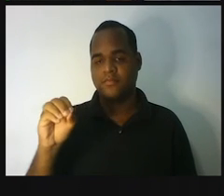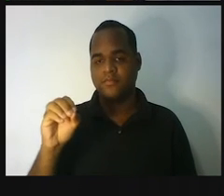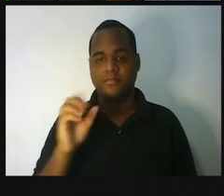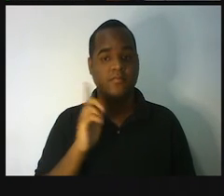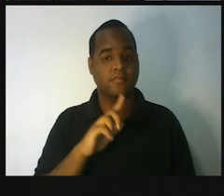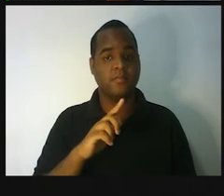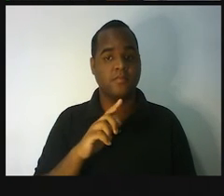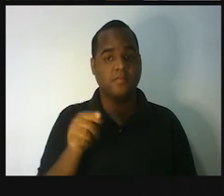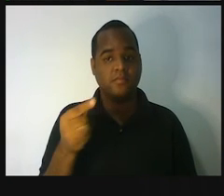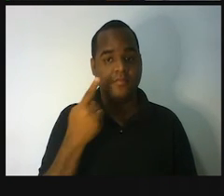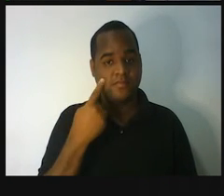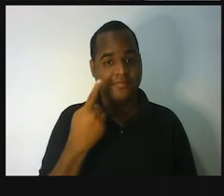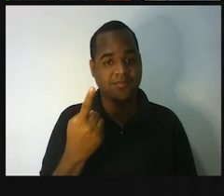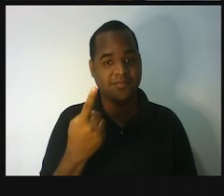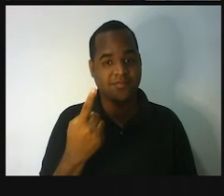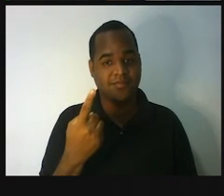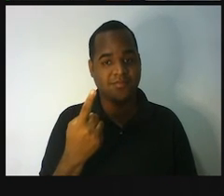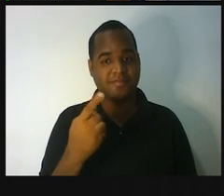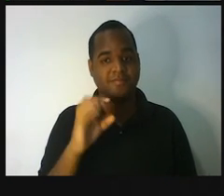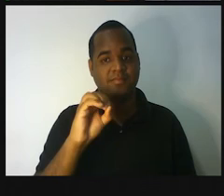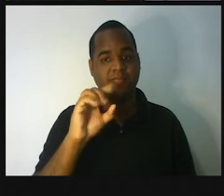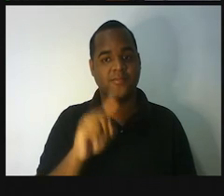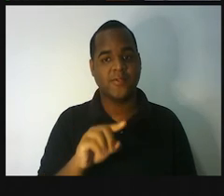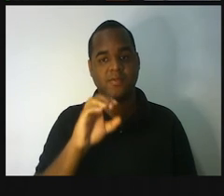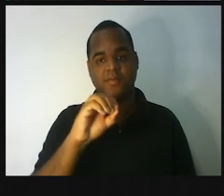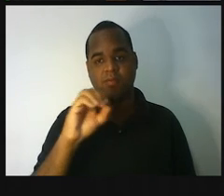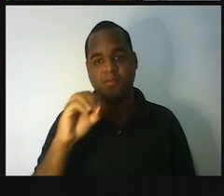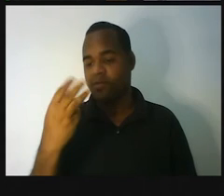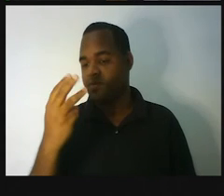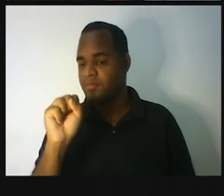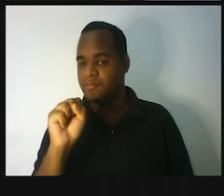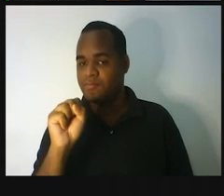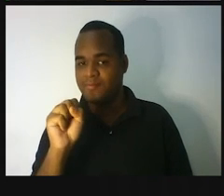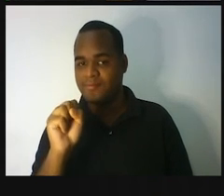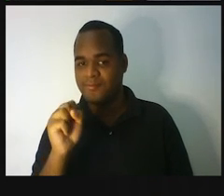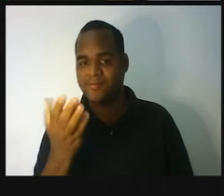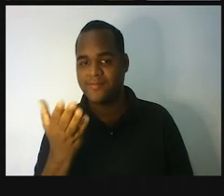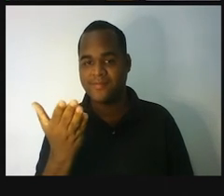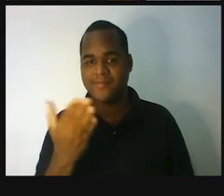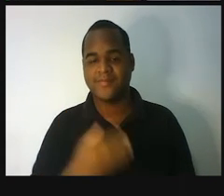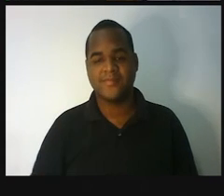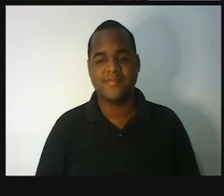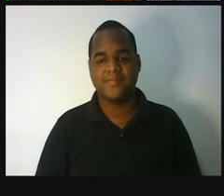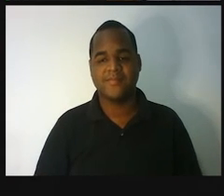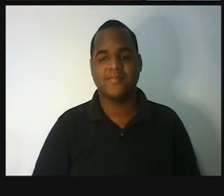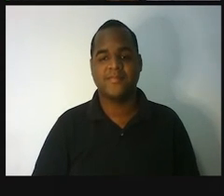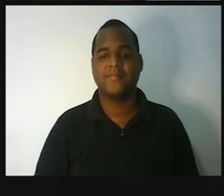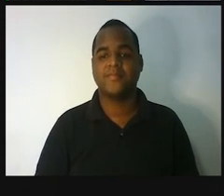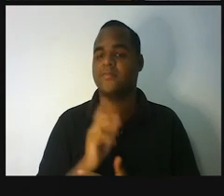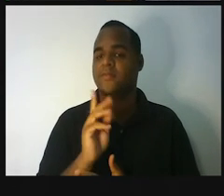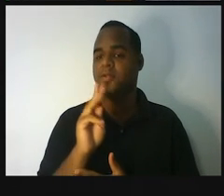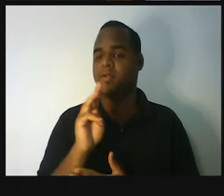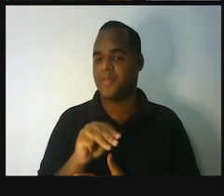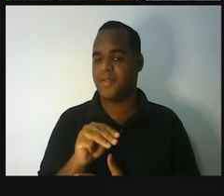E isso dá um resultado de 0,0038 quilômetros.